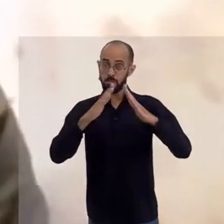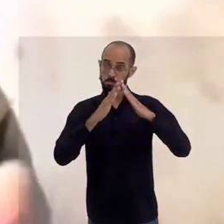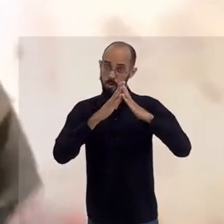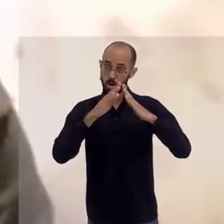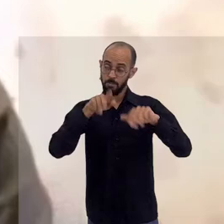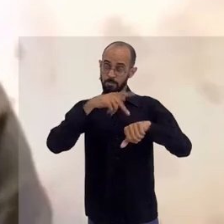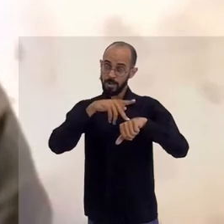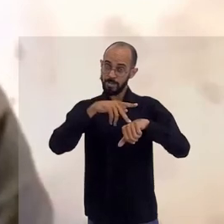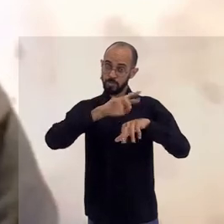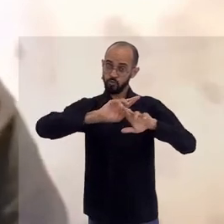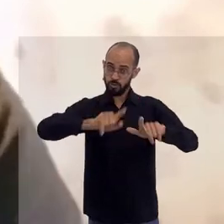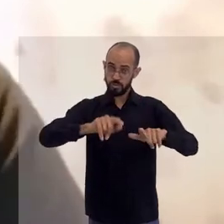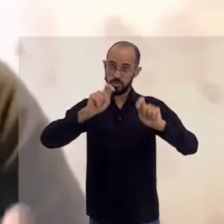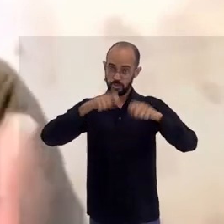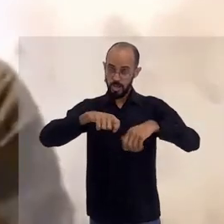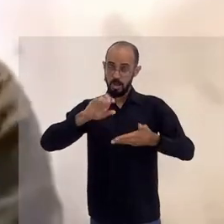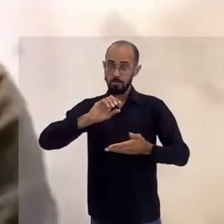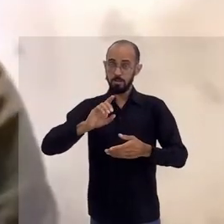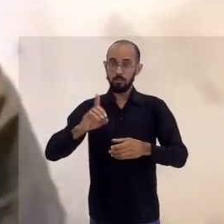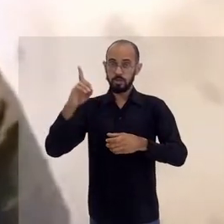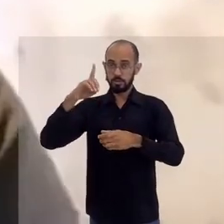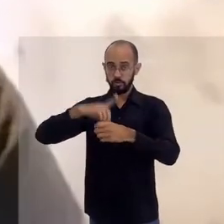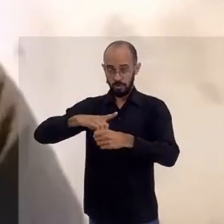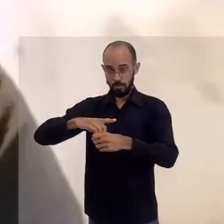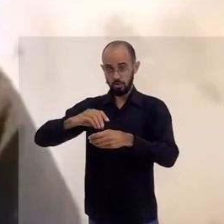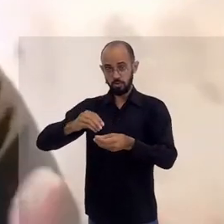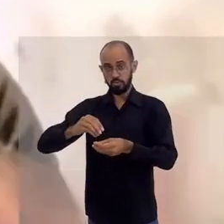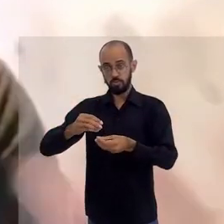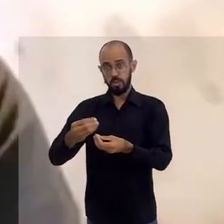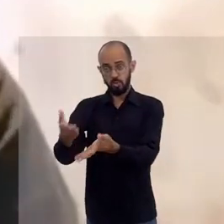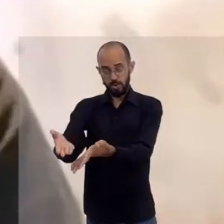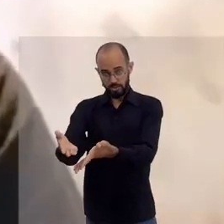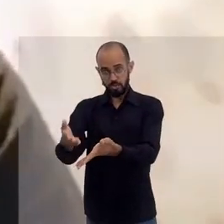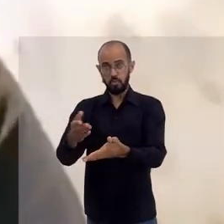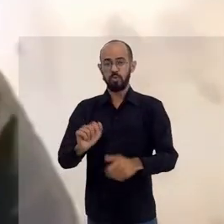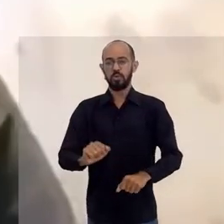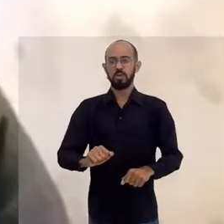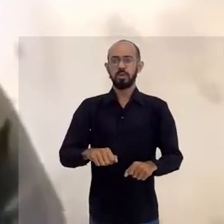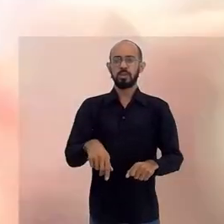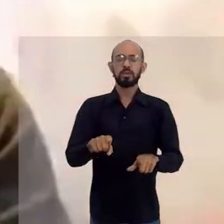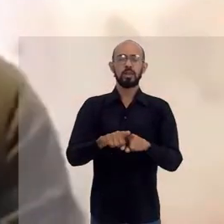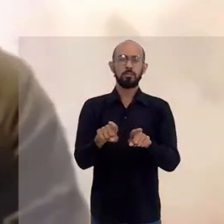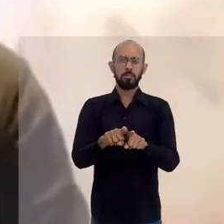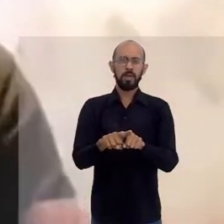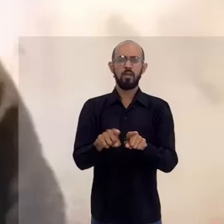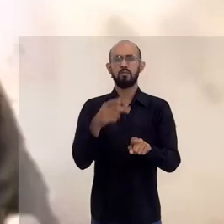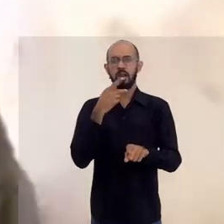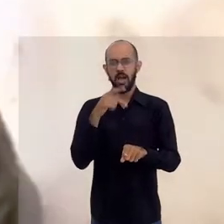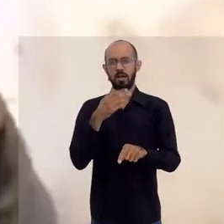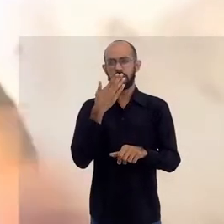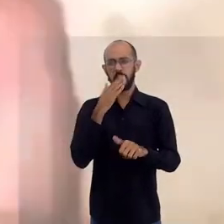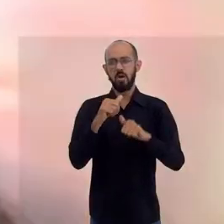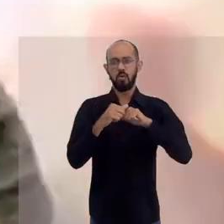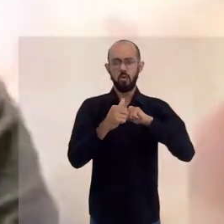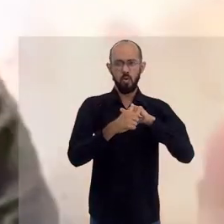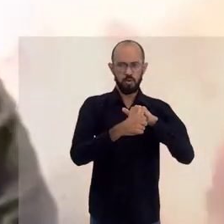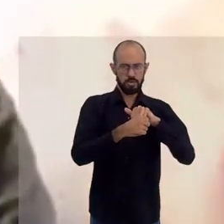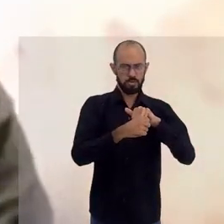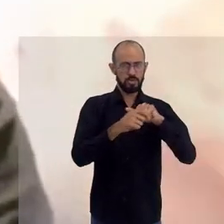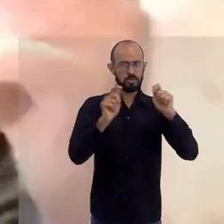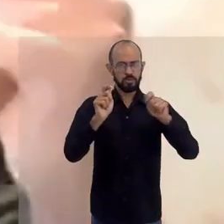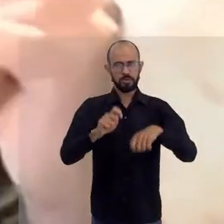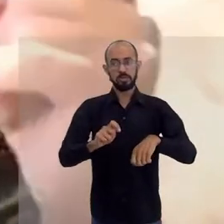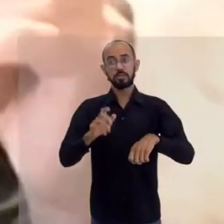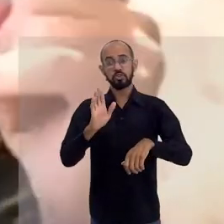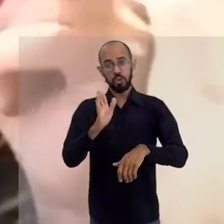esse endereço e direcionar para essas contas. Caruso, eu quero pagar essa conta, eu quero pagar aquela conta. Paga